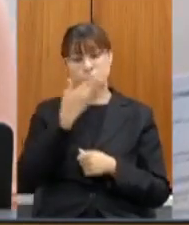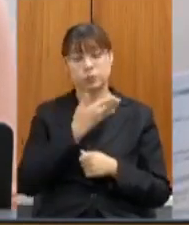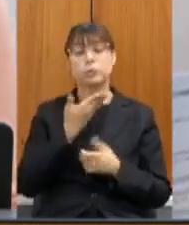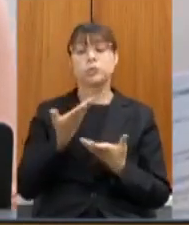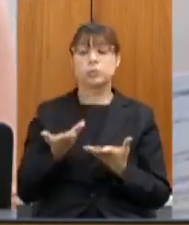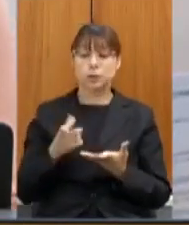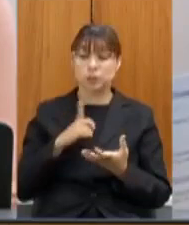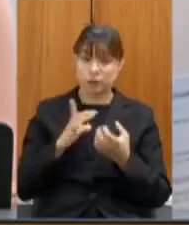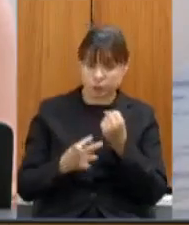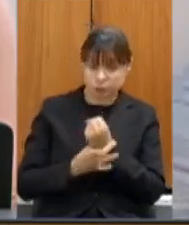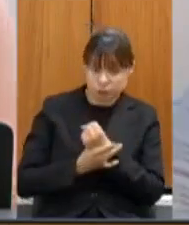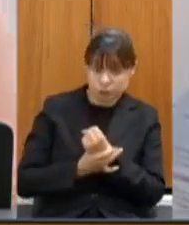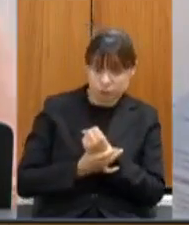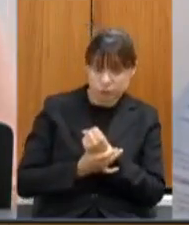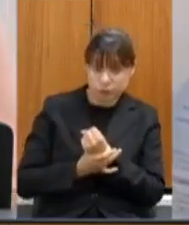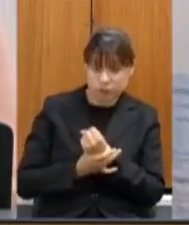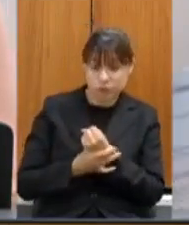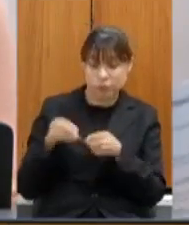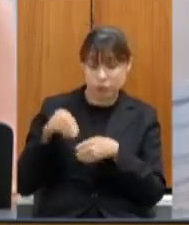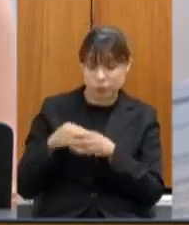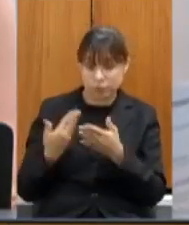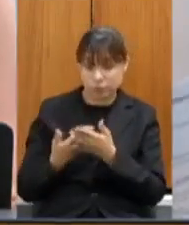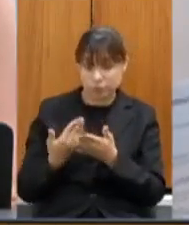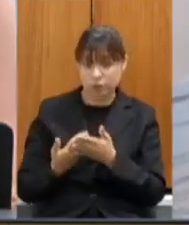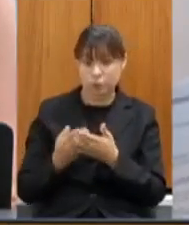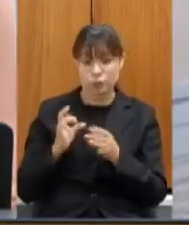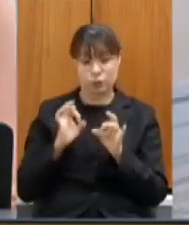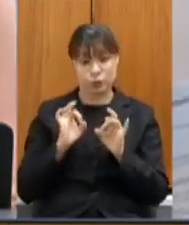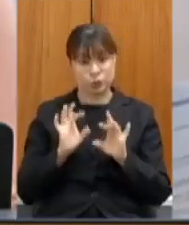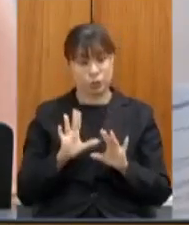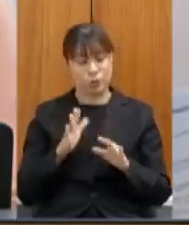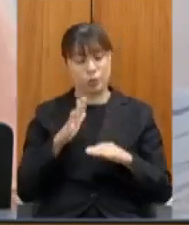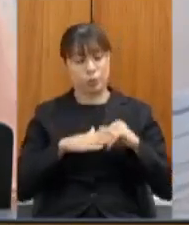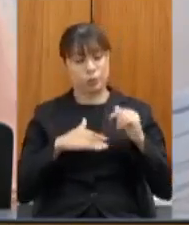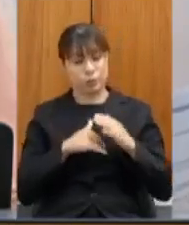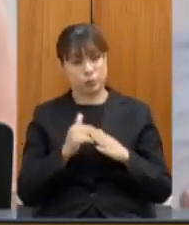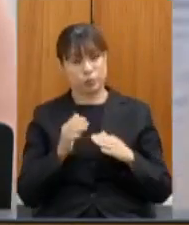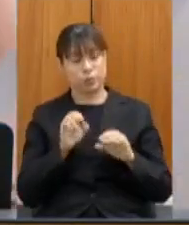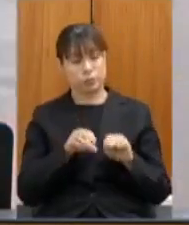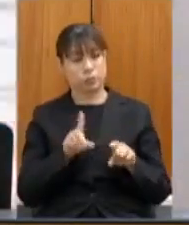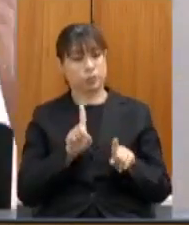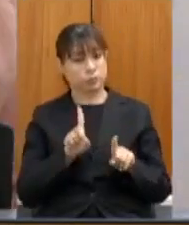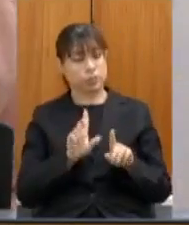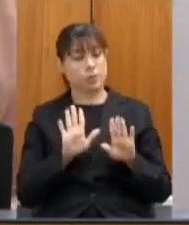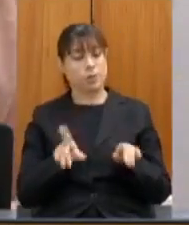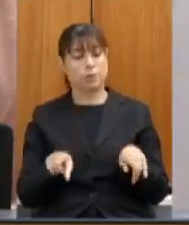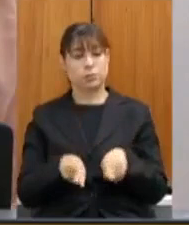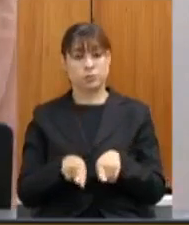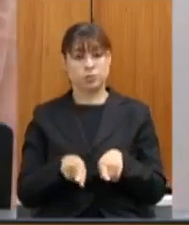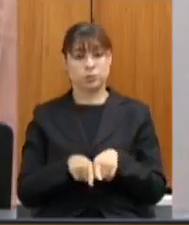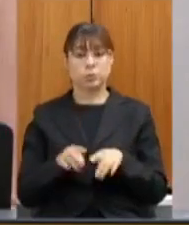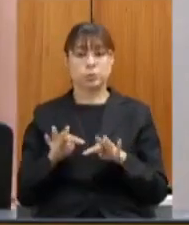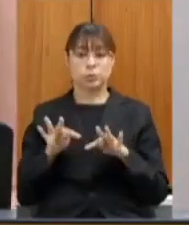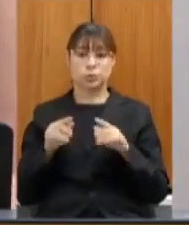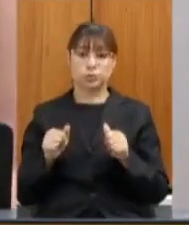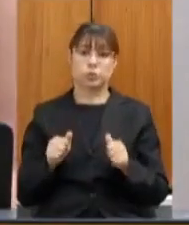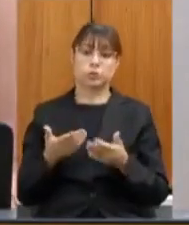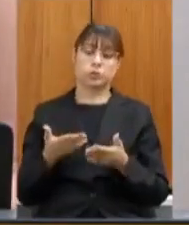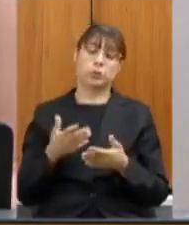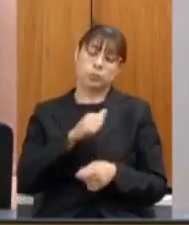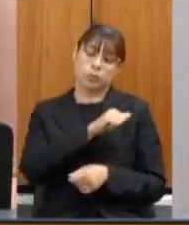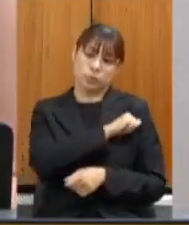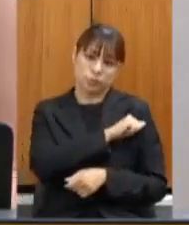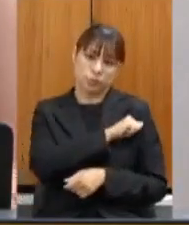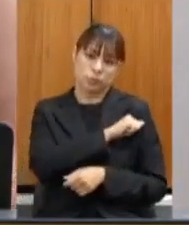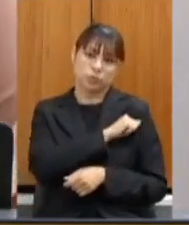condições de segurança agora não apenas para os profissionais da educação como também para toda a comunidade escolar